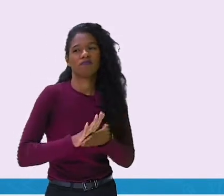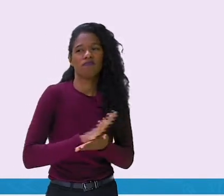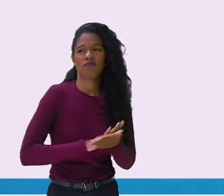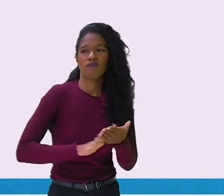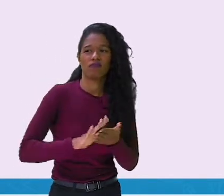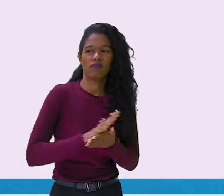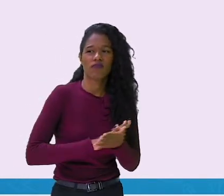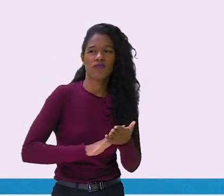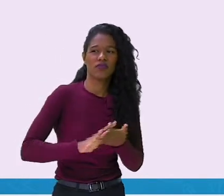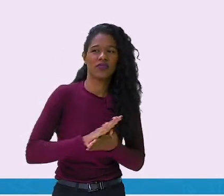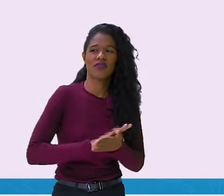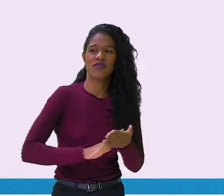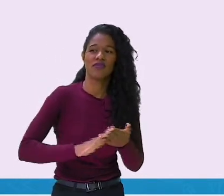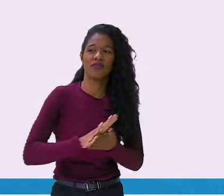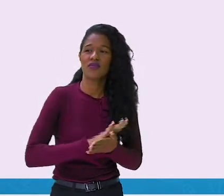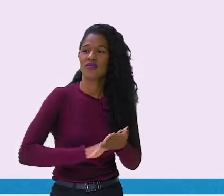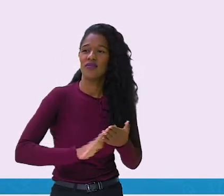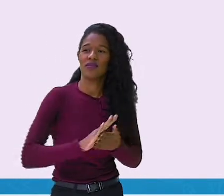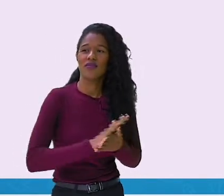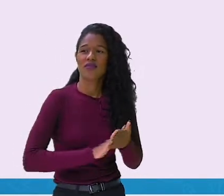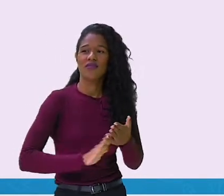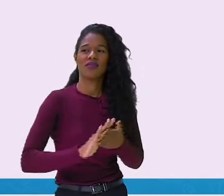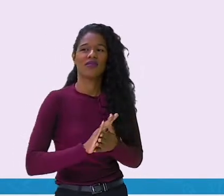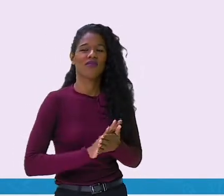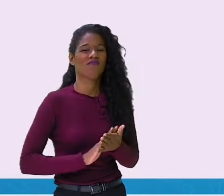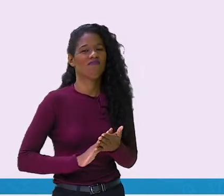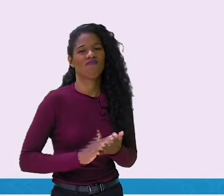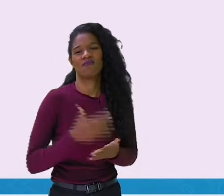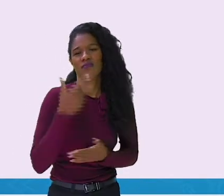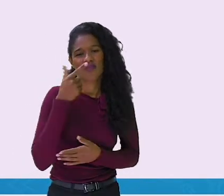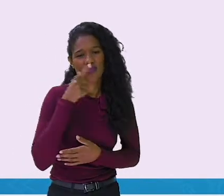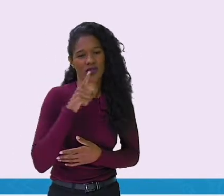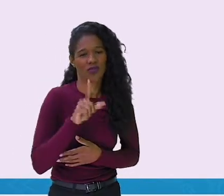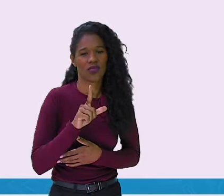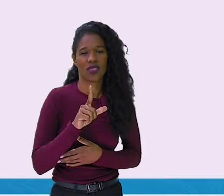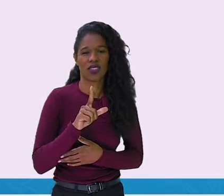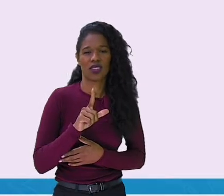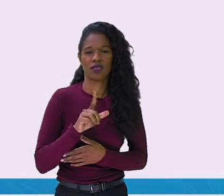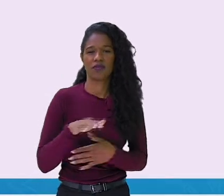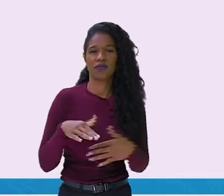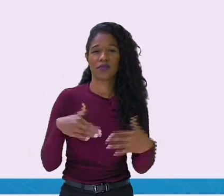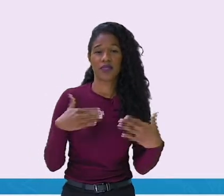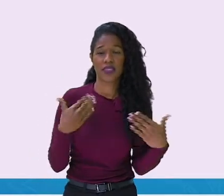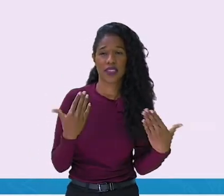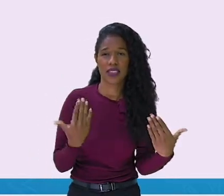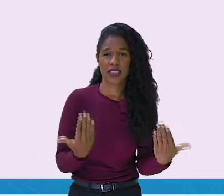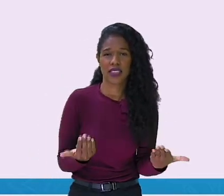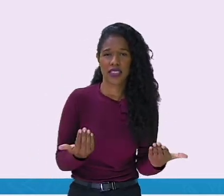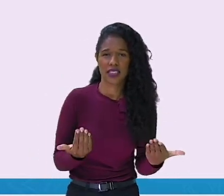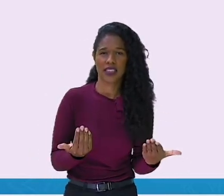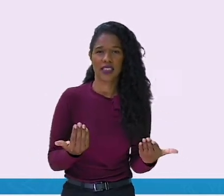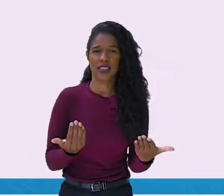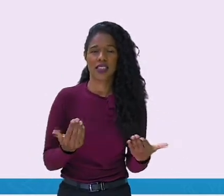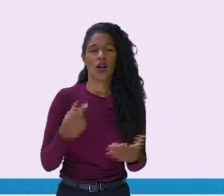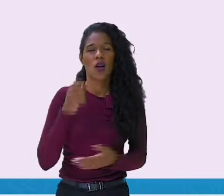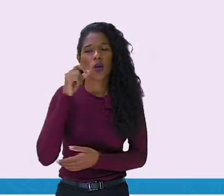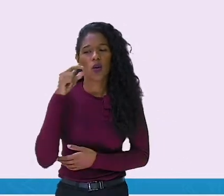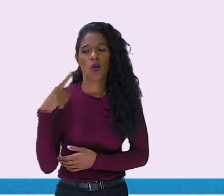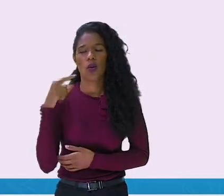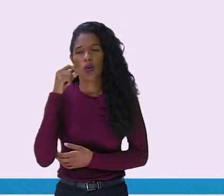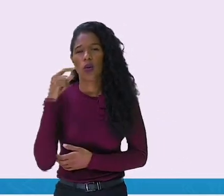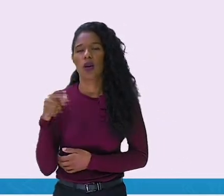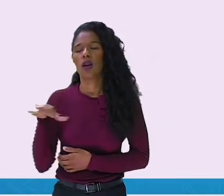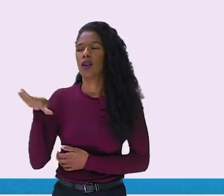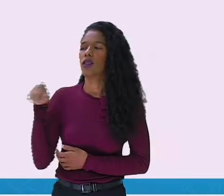Olha aqui o gato. Não conseguiram. Então, o gato chamou